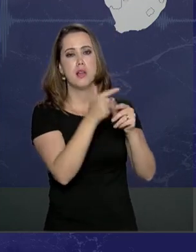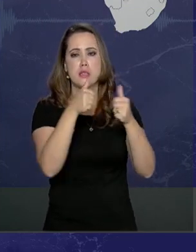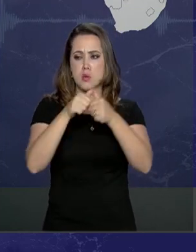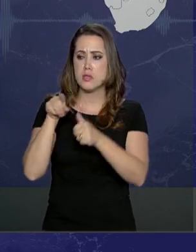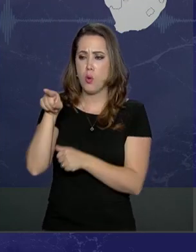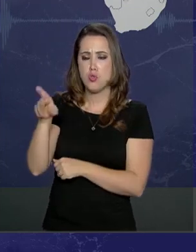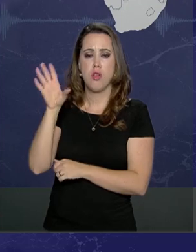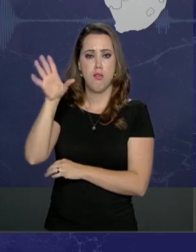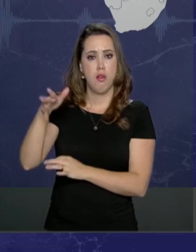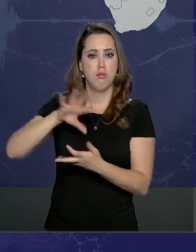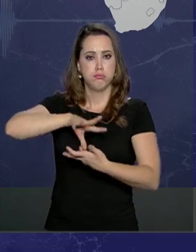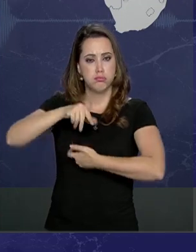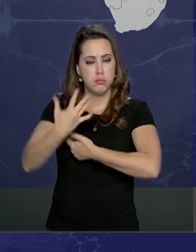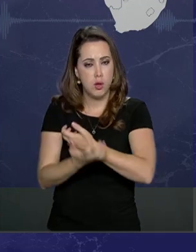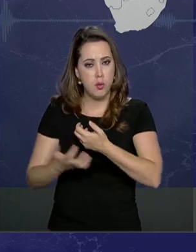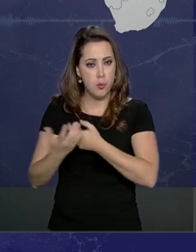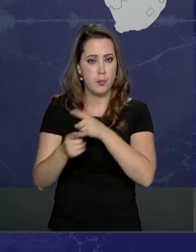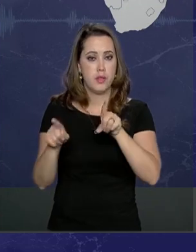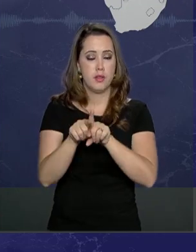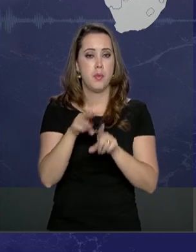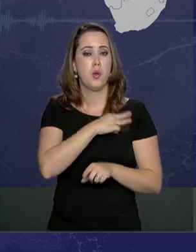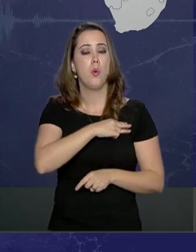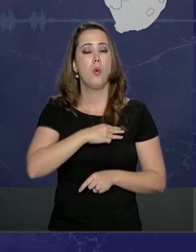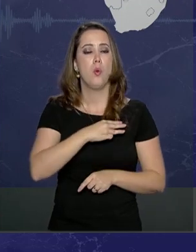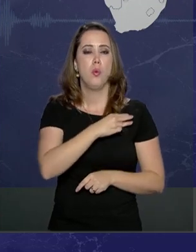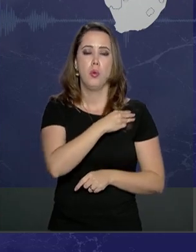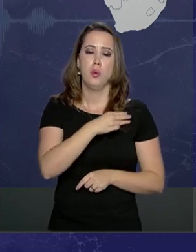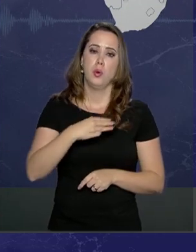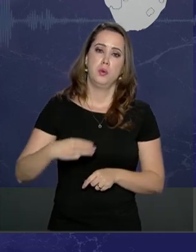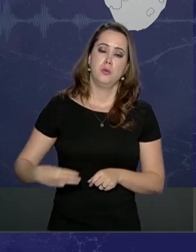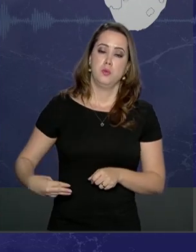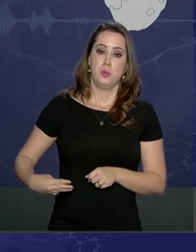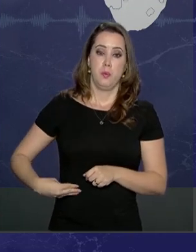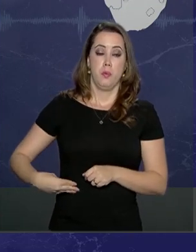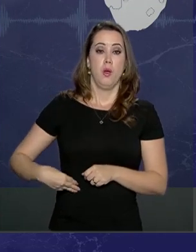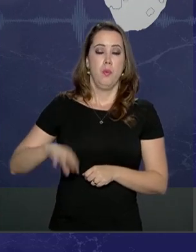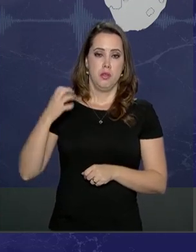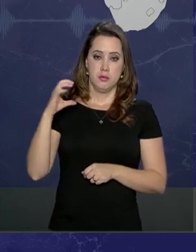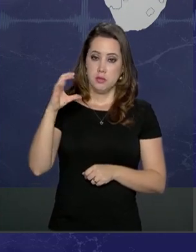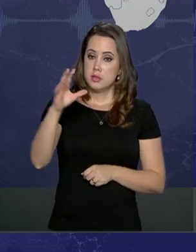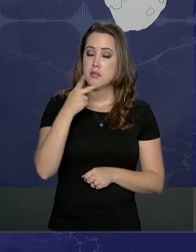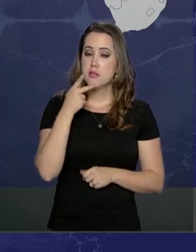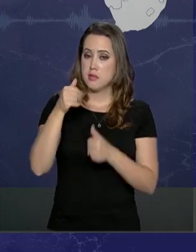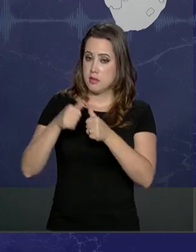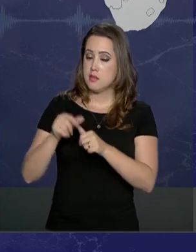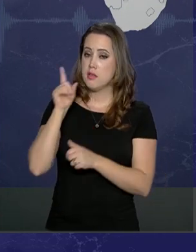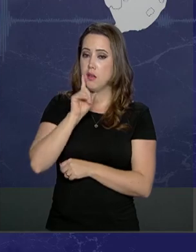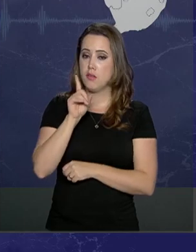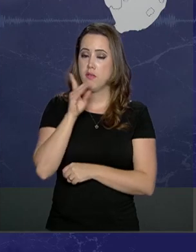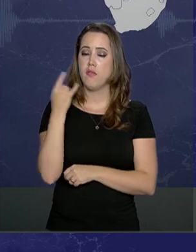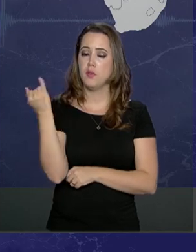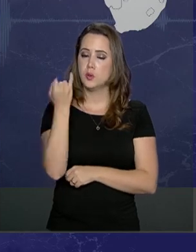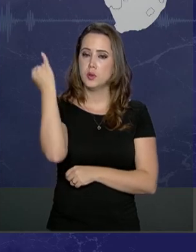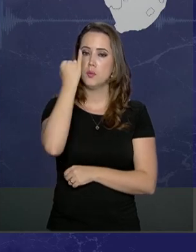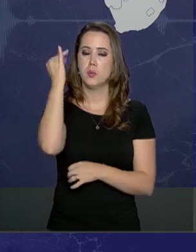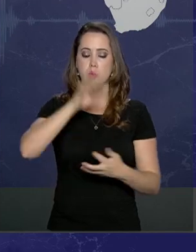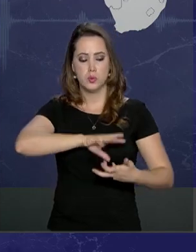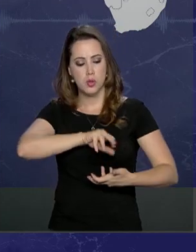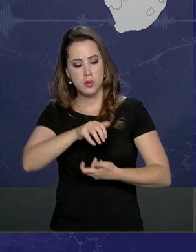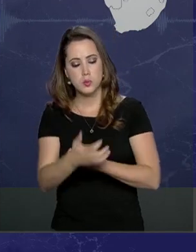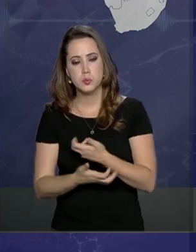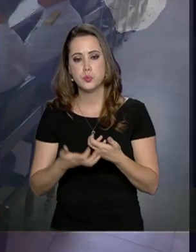na Antártica e também o ministro Marcos Fontes, que está nos Estados Unidos e falou da importância do continente gelado.